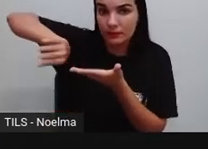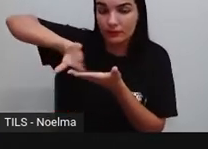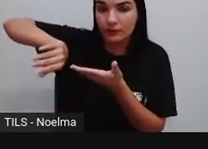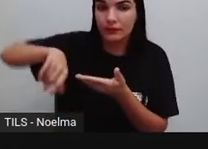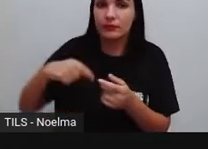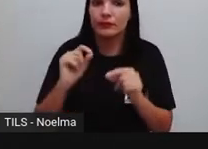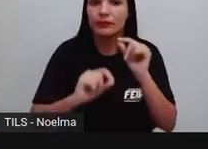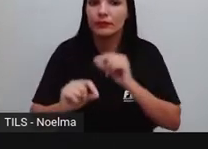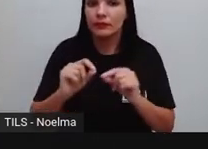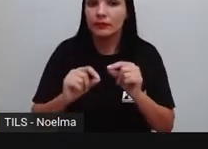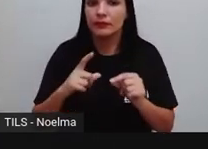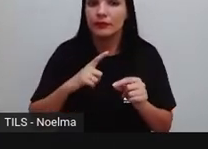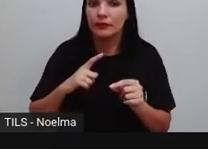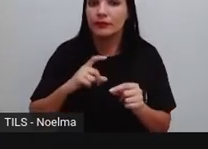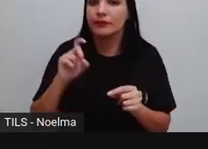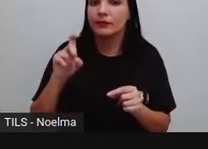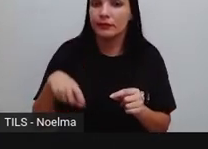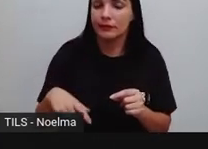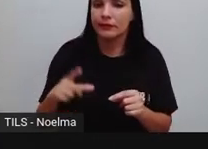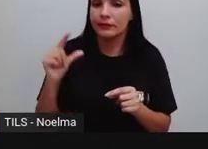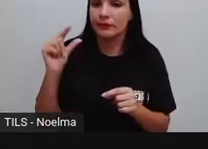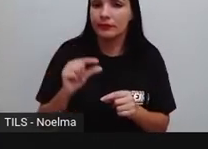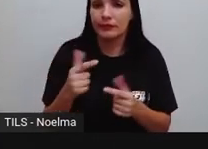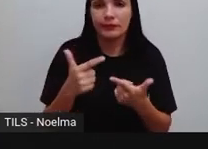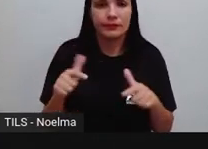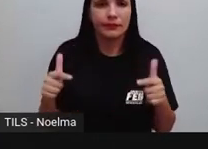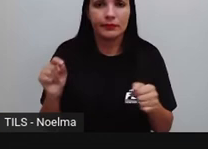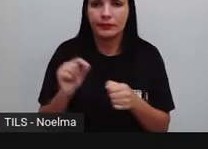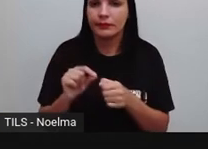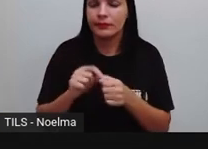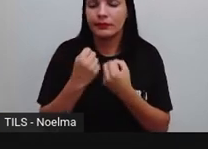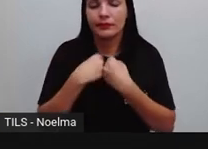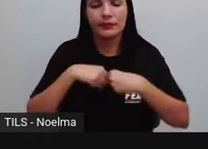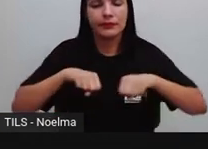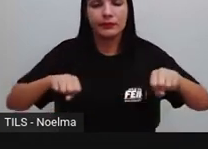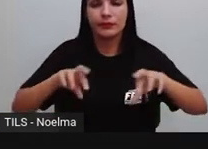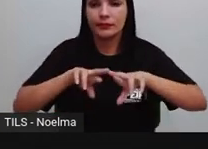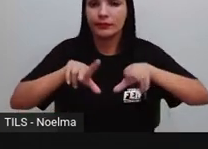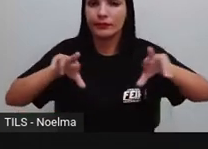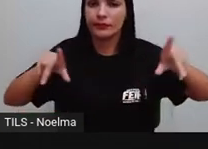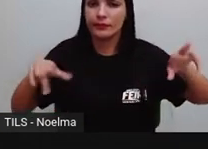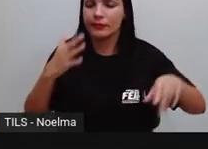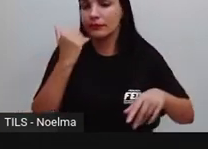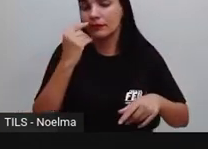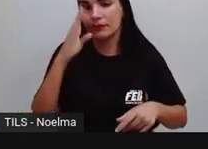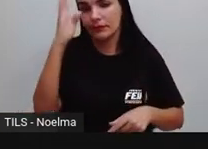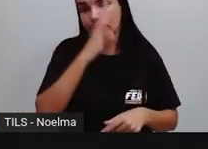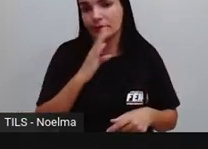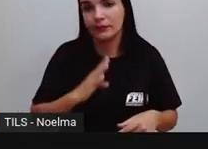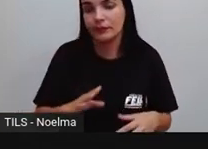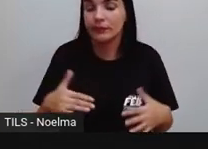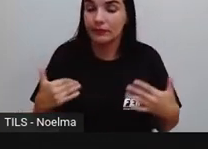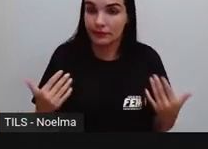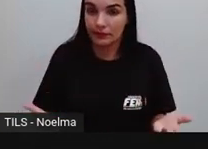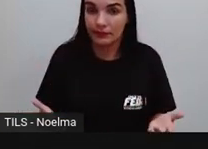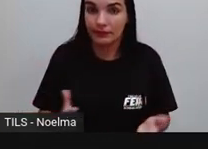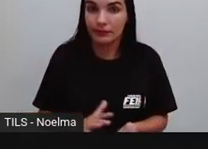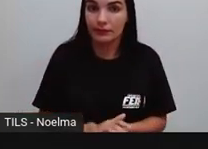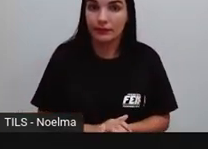alimentos, será muito pequena e não fará grande diferença na dieta dos brasileiros. Olha,